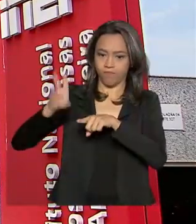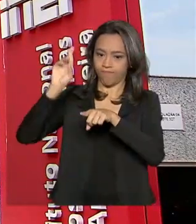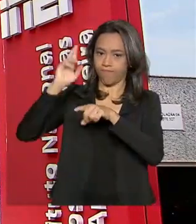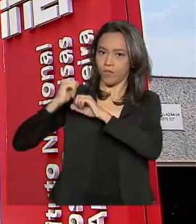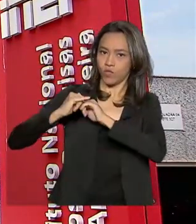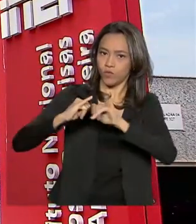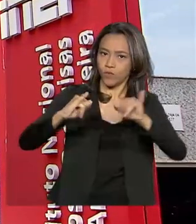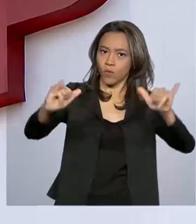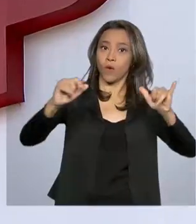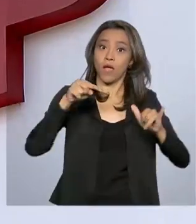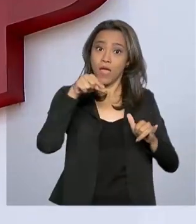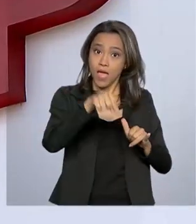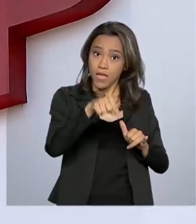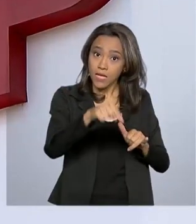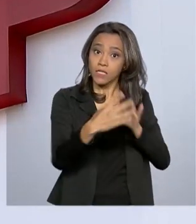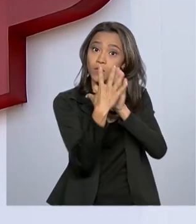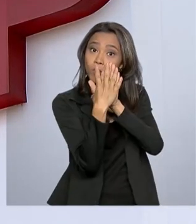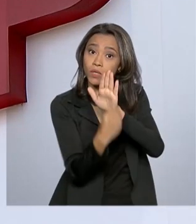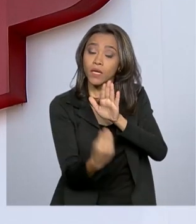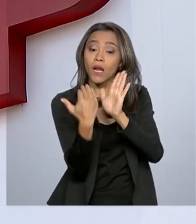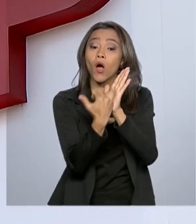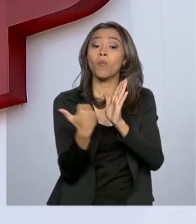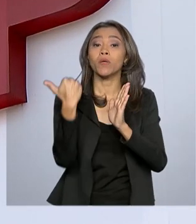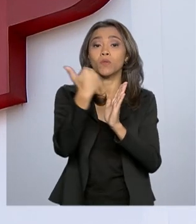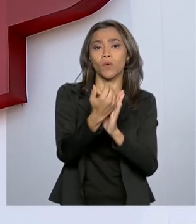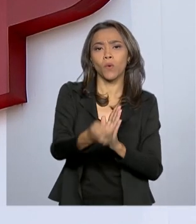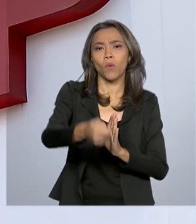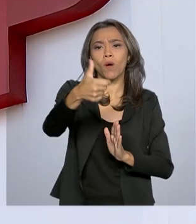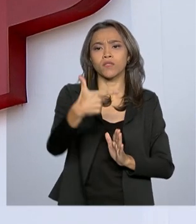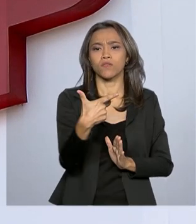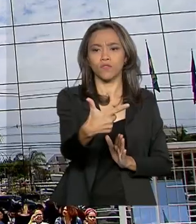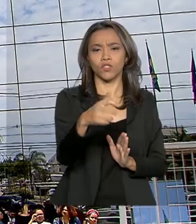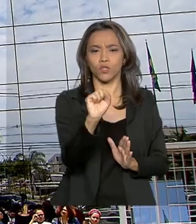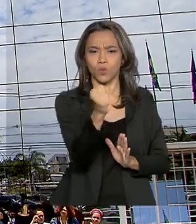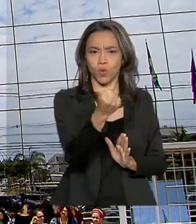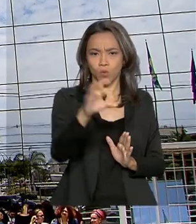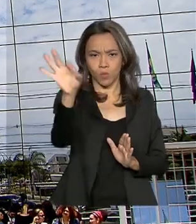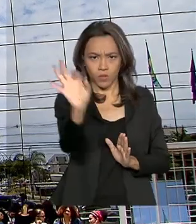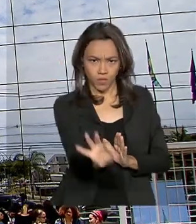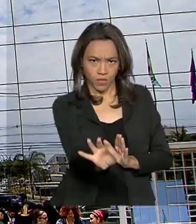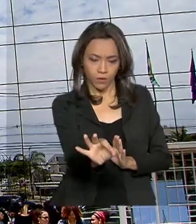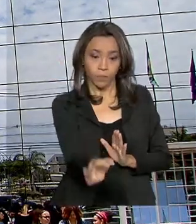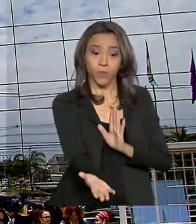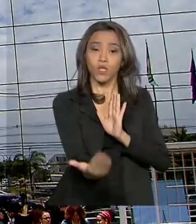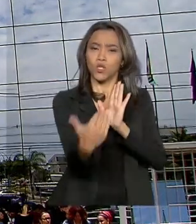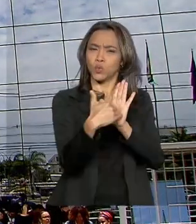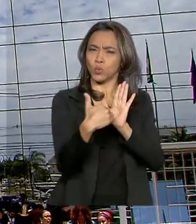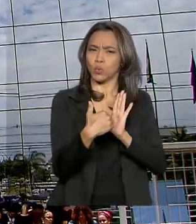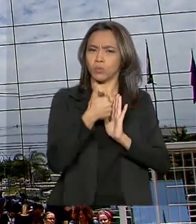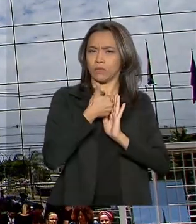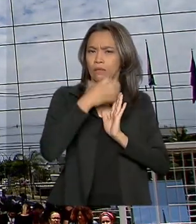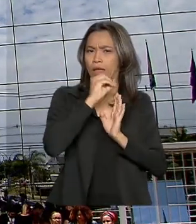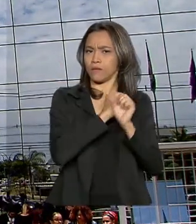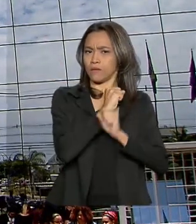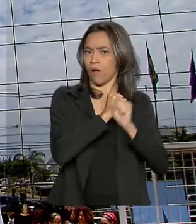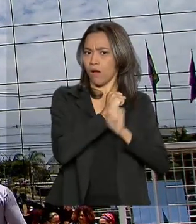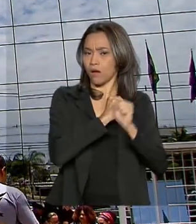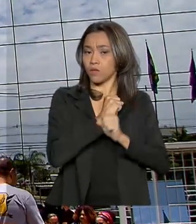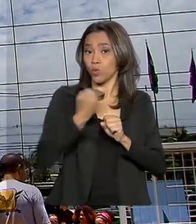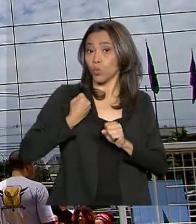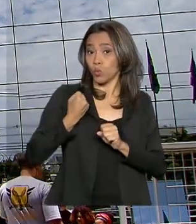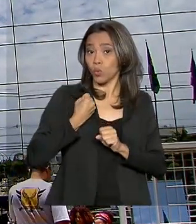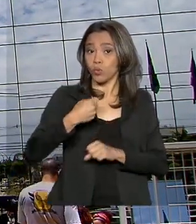modalidade aumentou quase 28% no ano passado. E nos últimos 10 anos, o número de